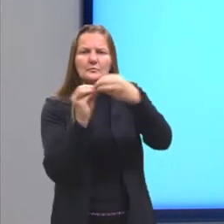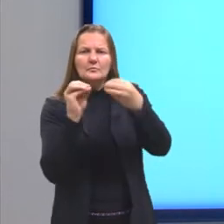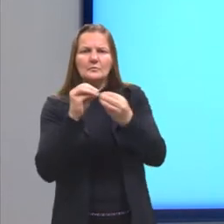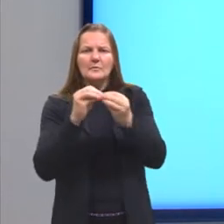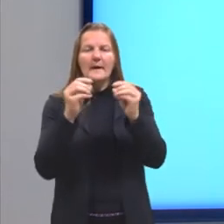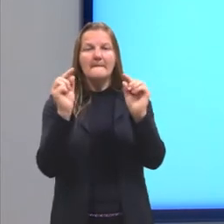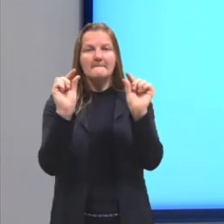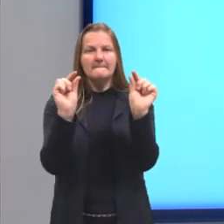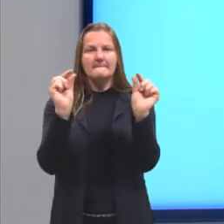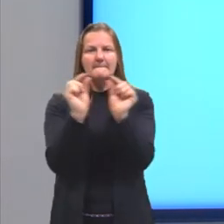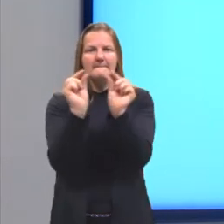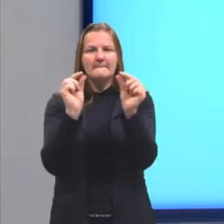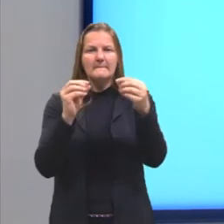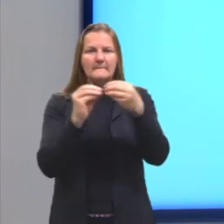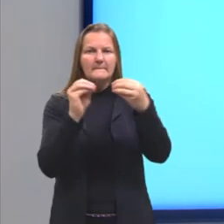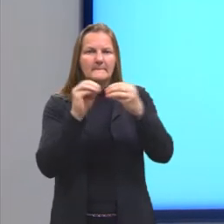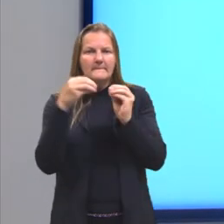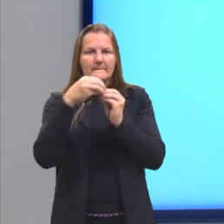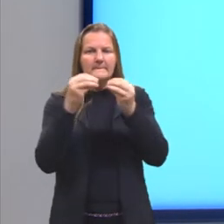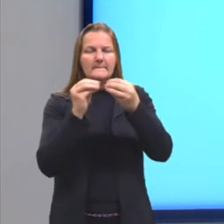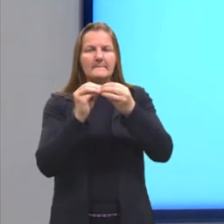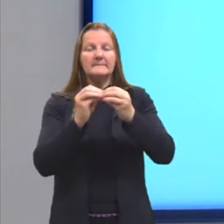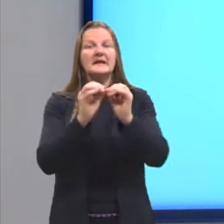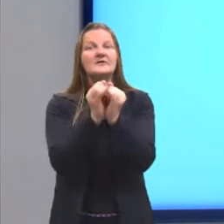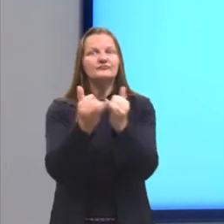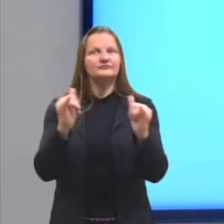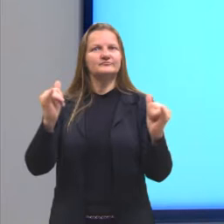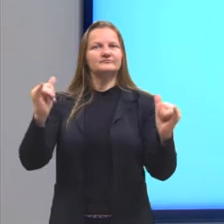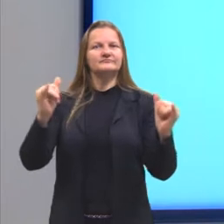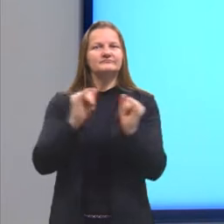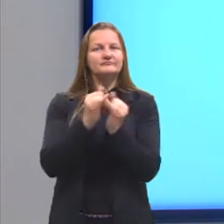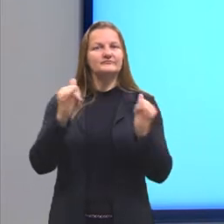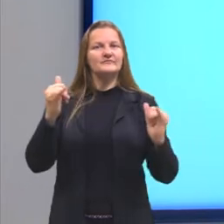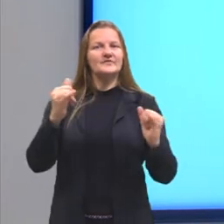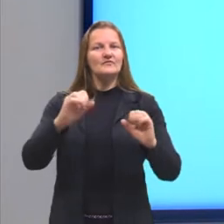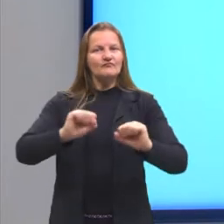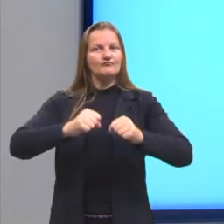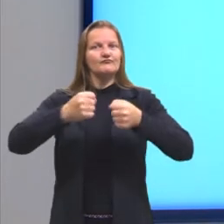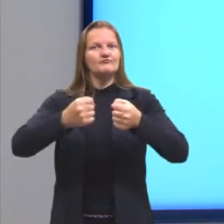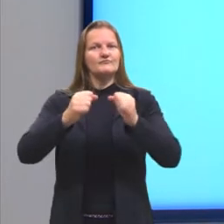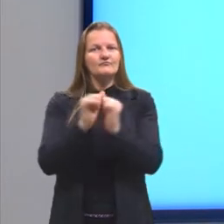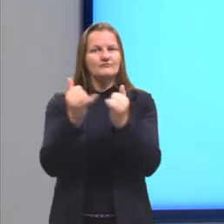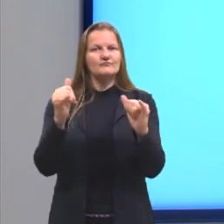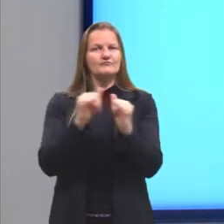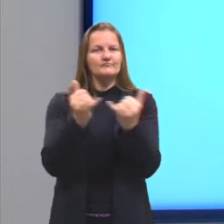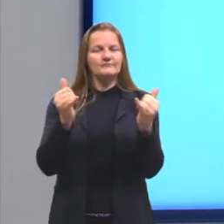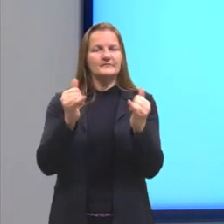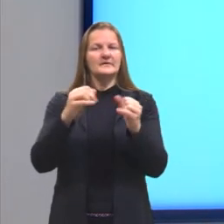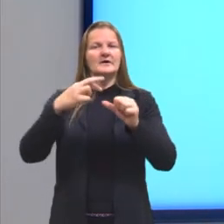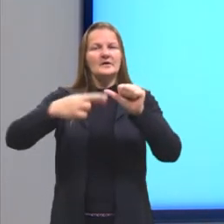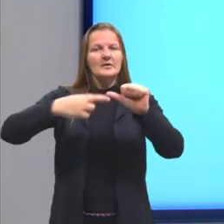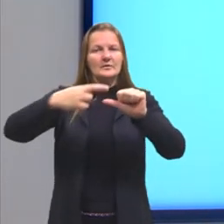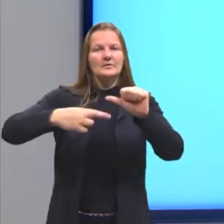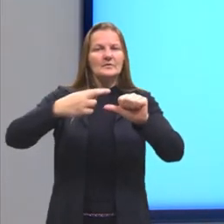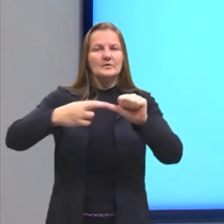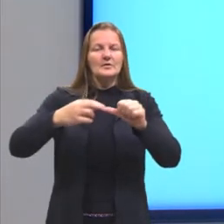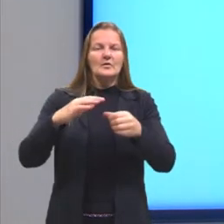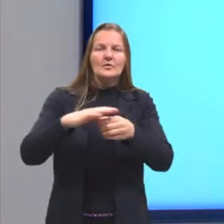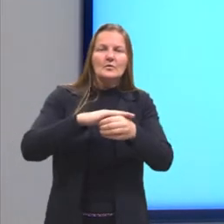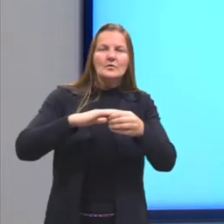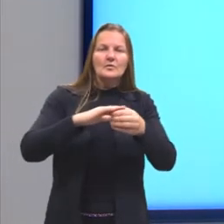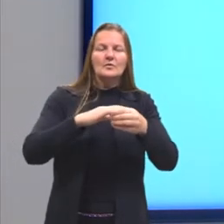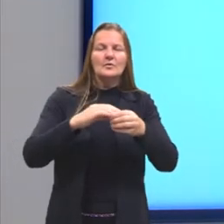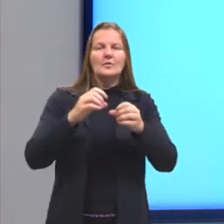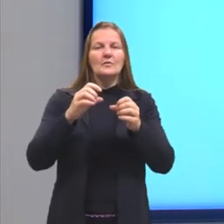outra, e assim vai ter uma energia, né? Que é suficiente para que ocorra a formação